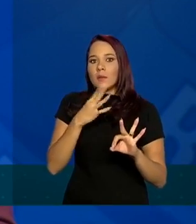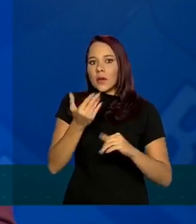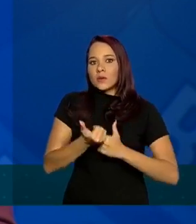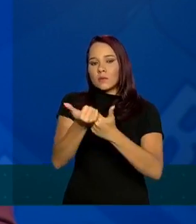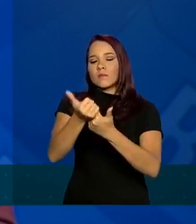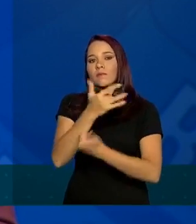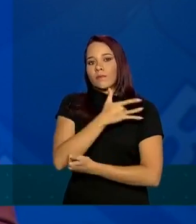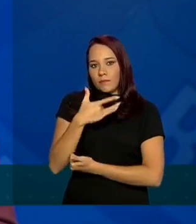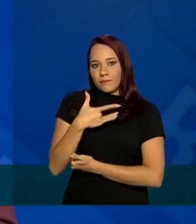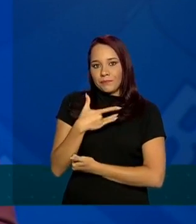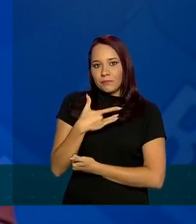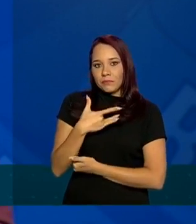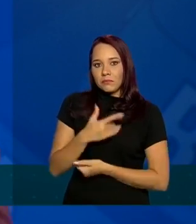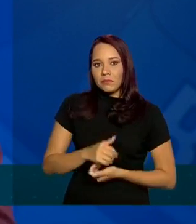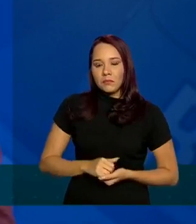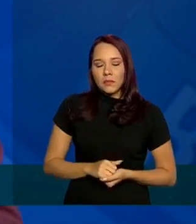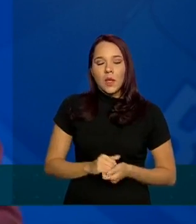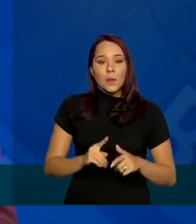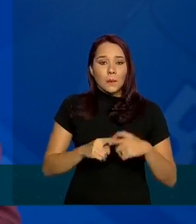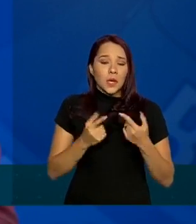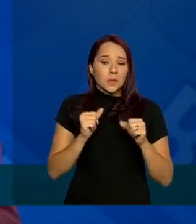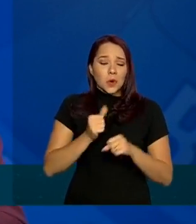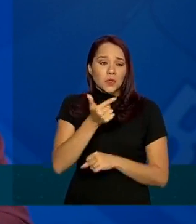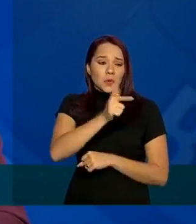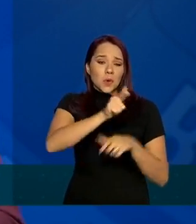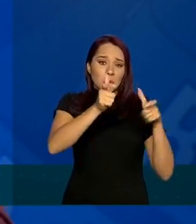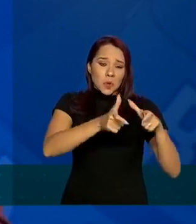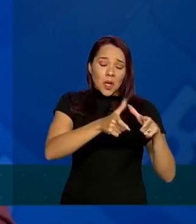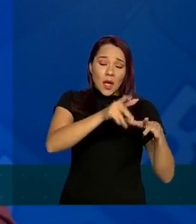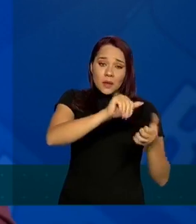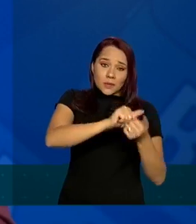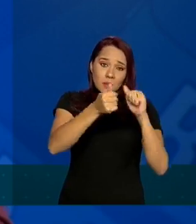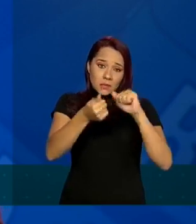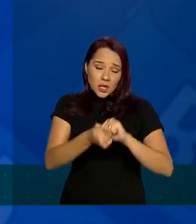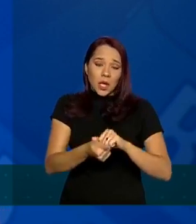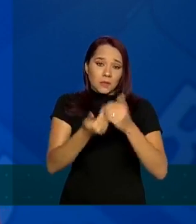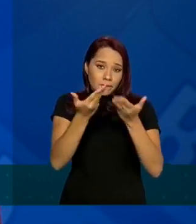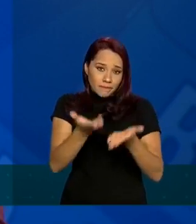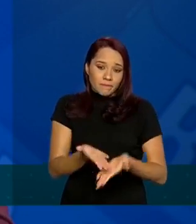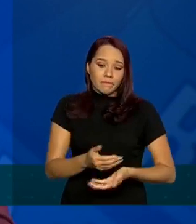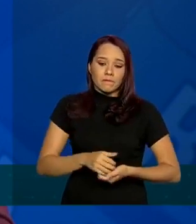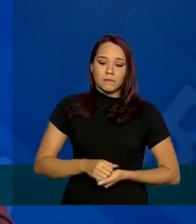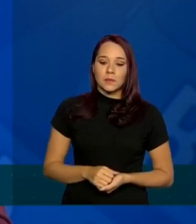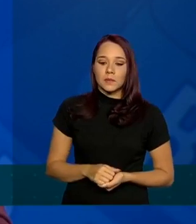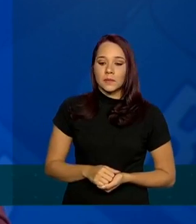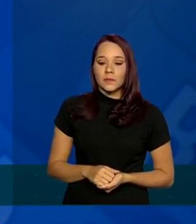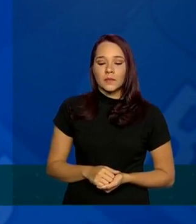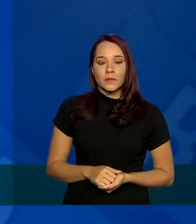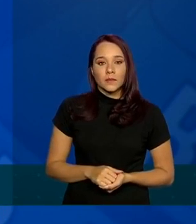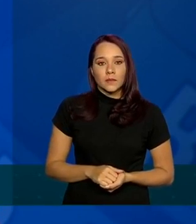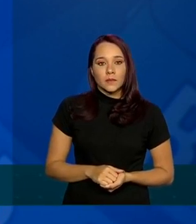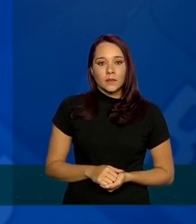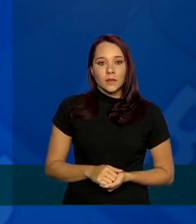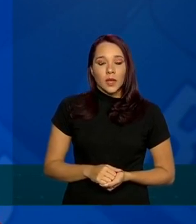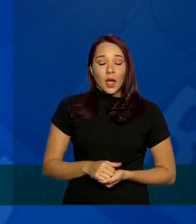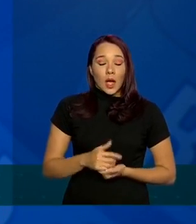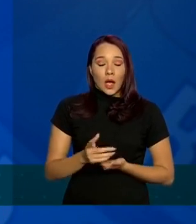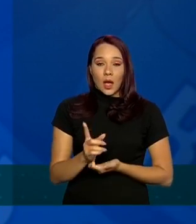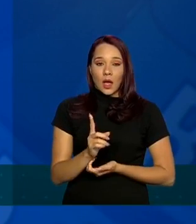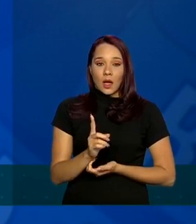serviço de saúde mas pode ser um outro estabelecimento que foi adaptado para isso as nossas